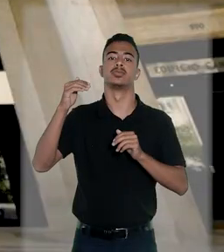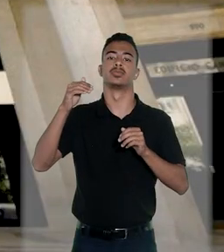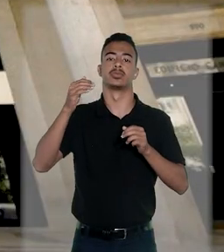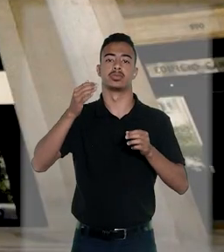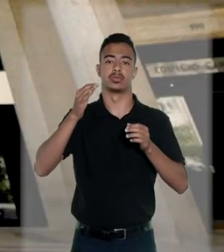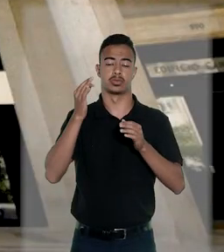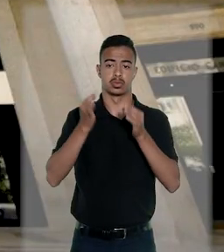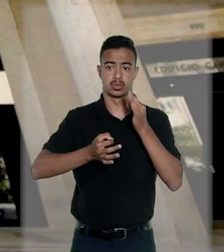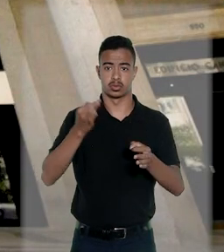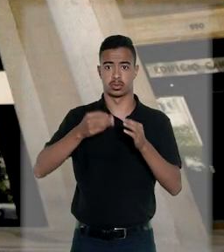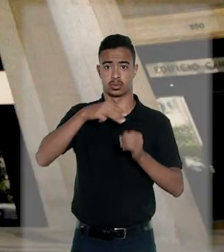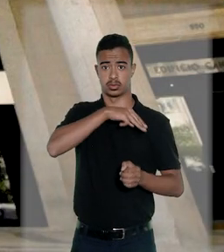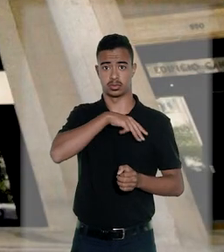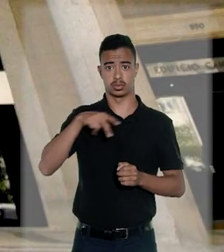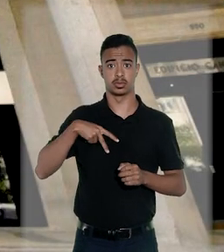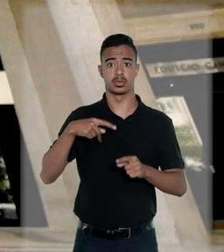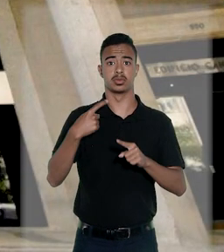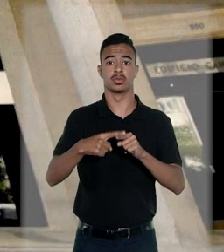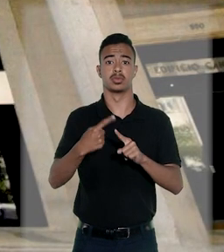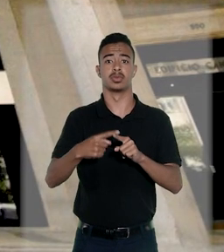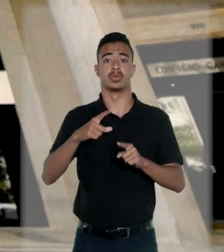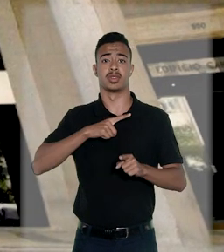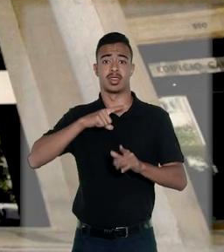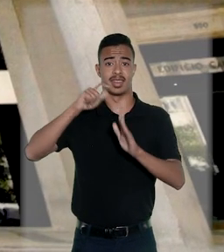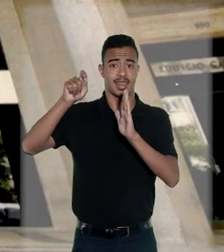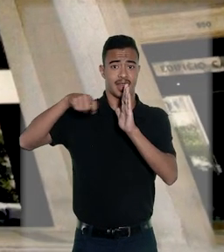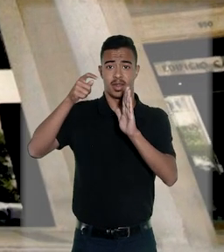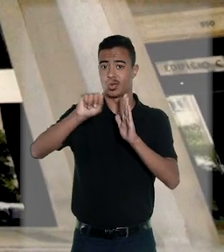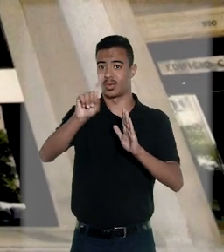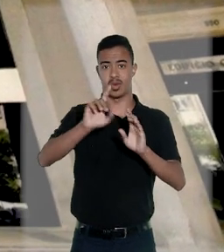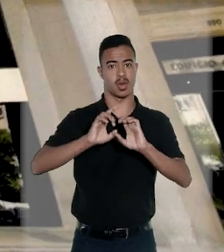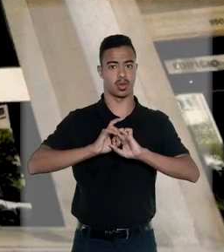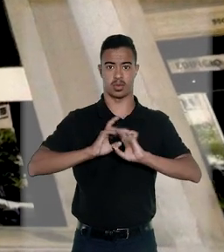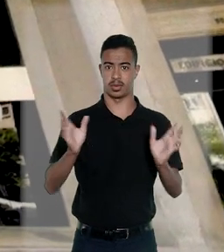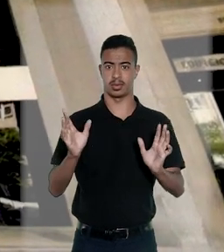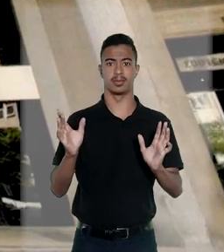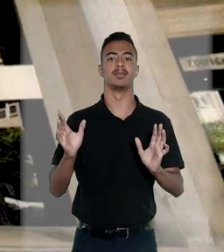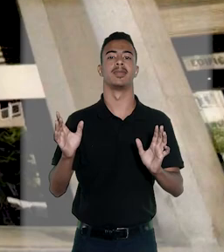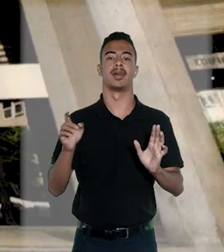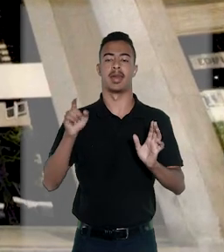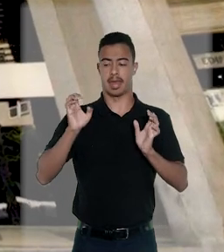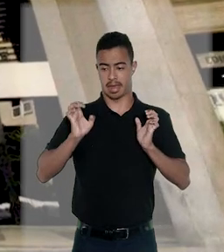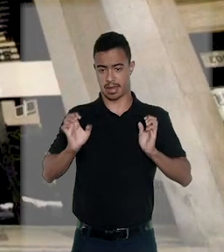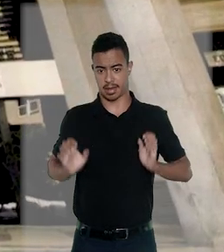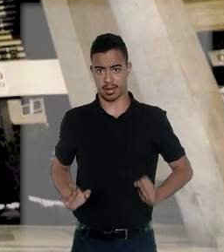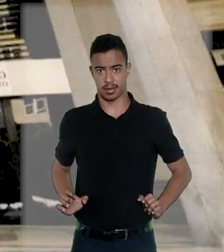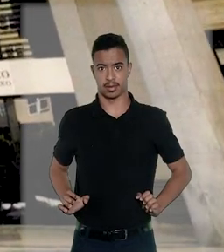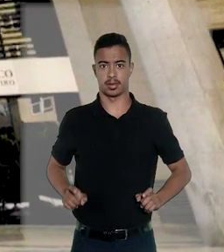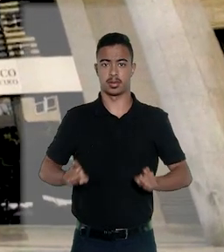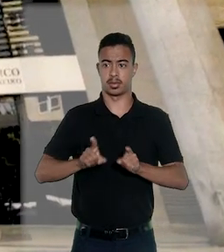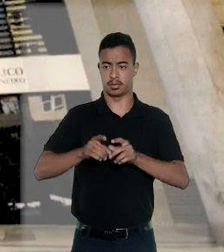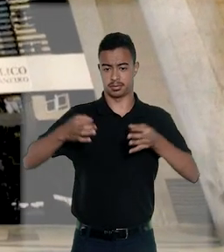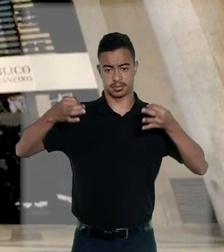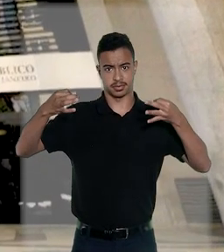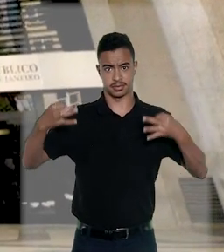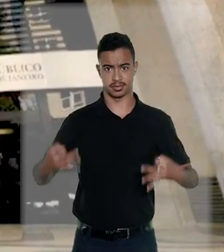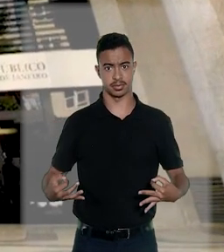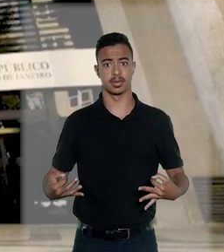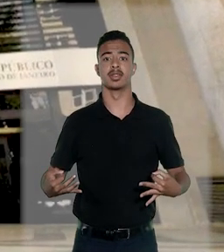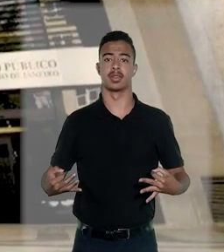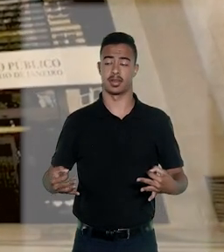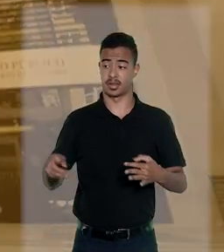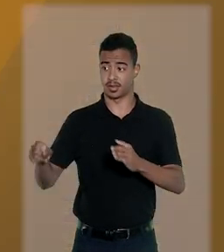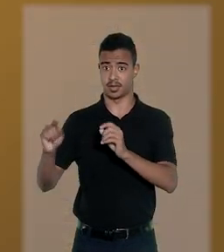investigativo do MP contra as advogadas. Pois, embora a gravação não autorizada não seja ética e moralmente